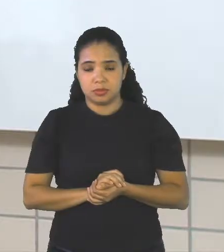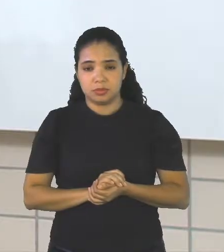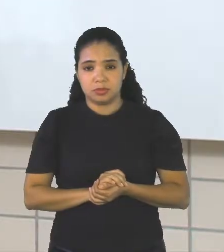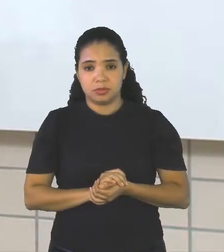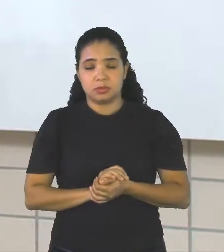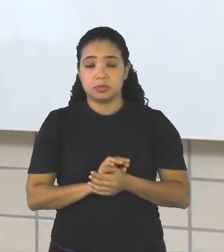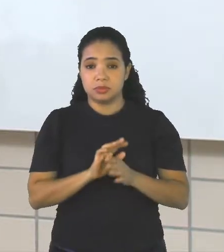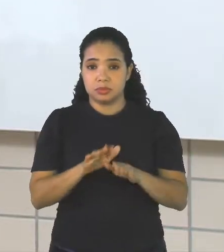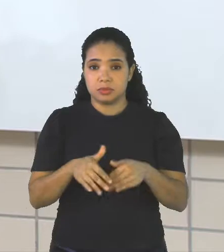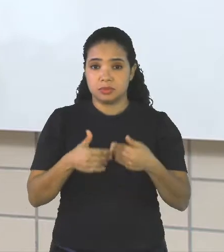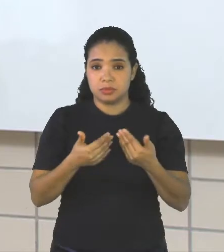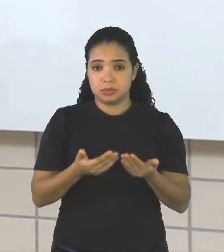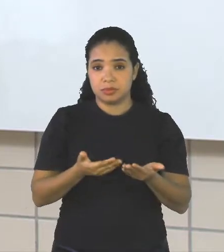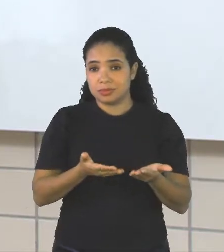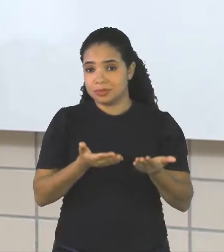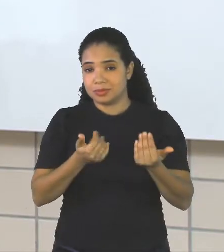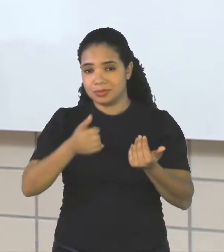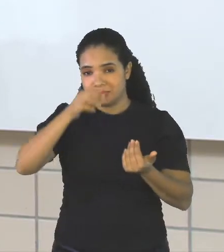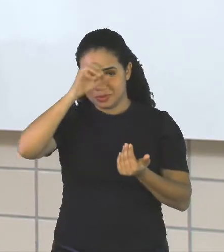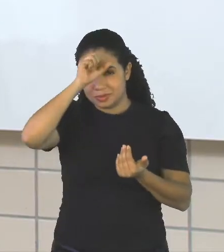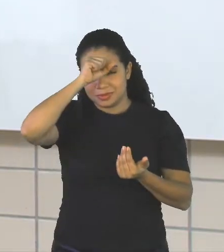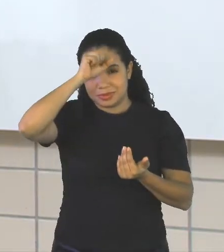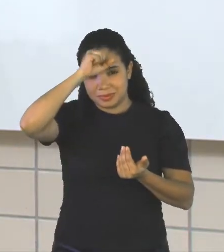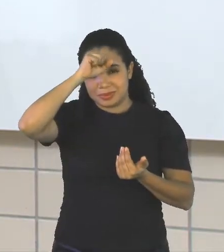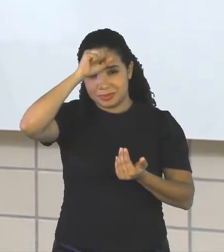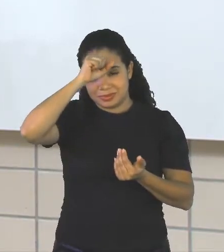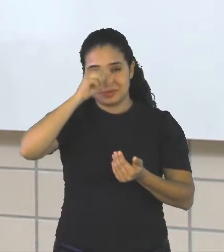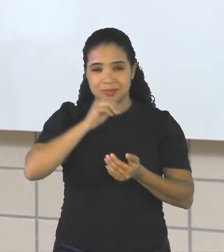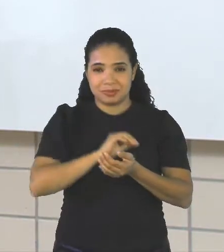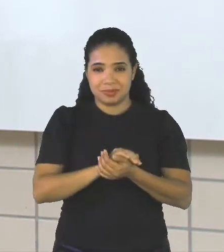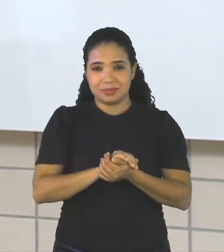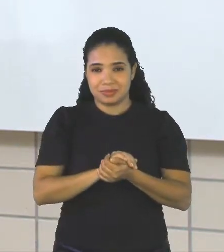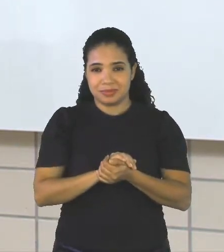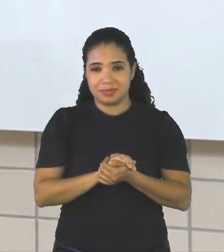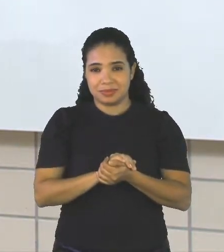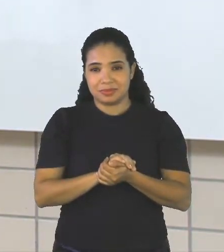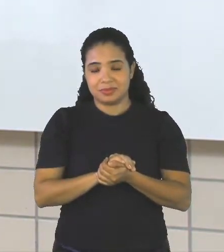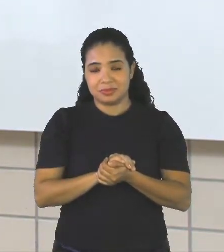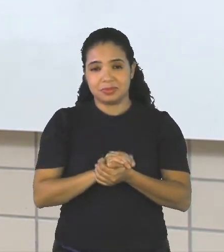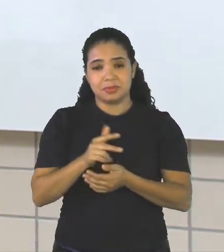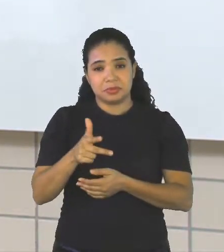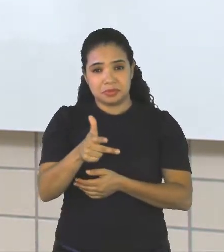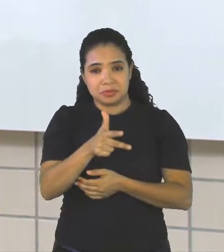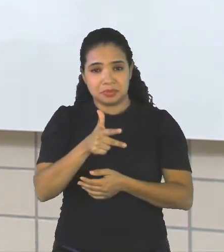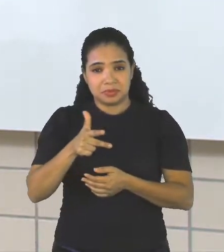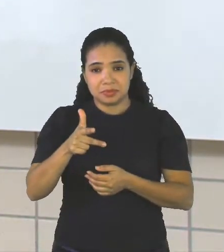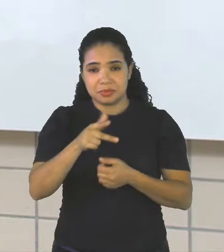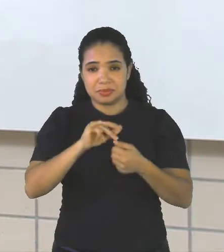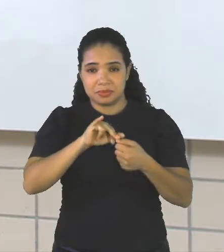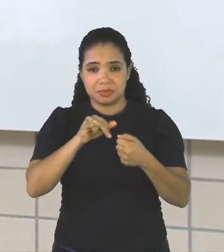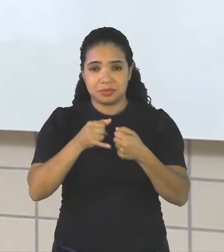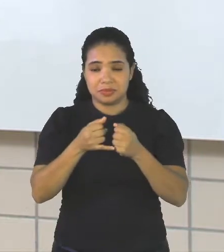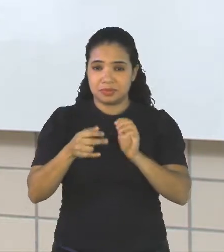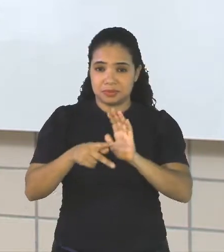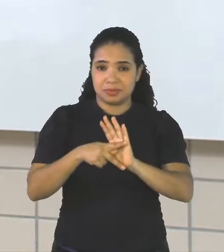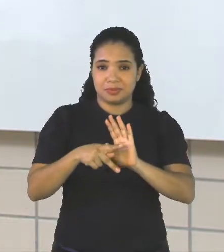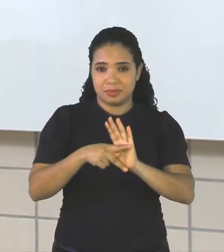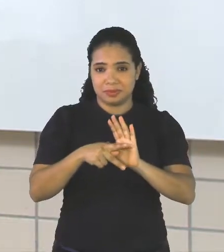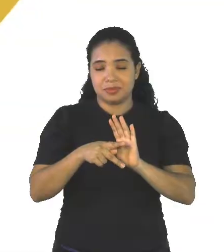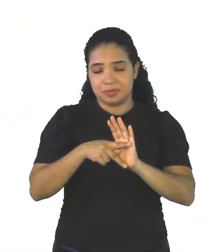vamos, né? Conhecer esses possessive adjectives, esses possessive